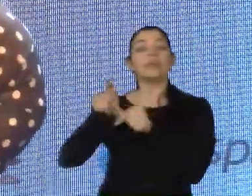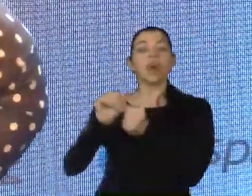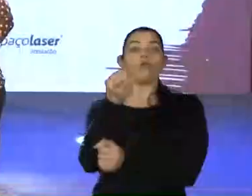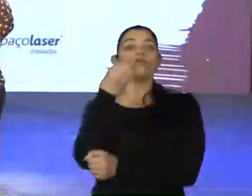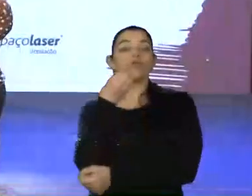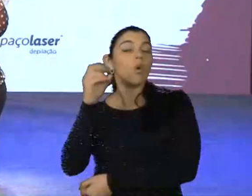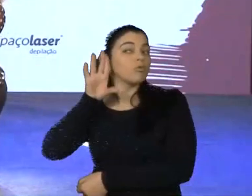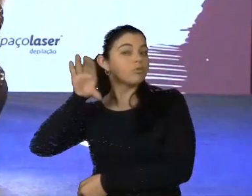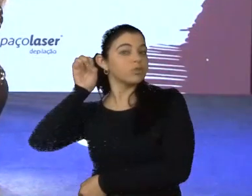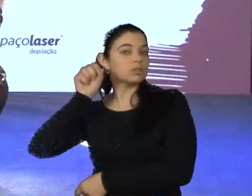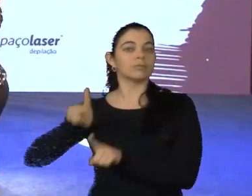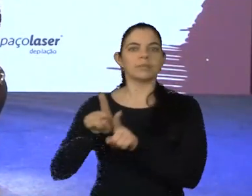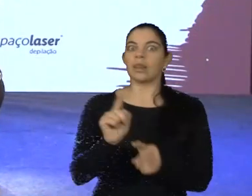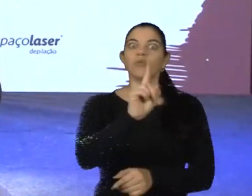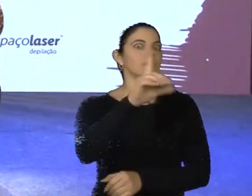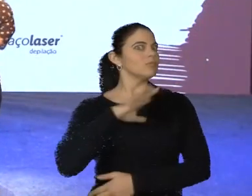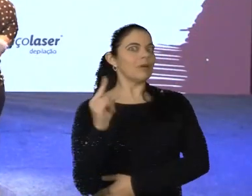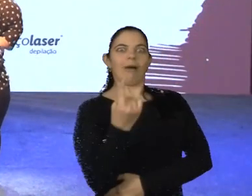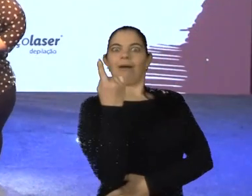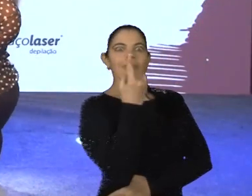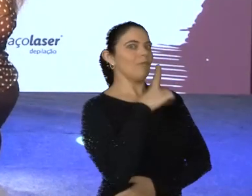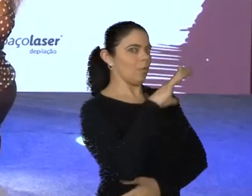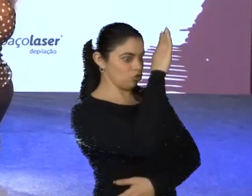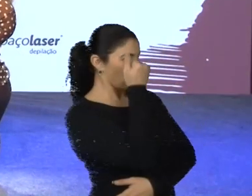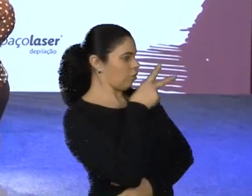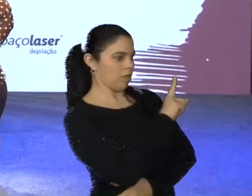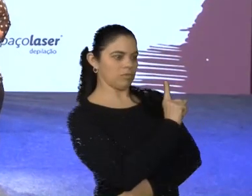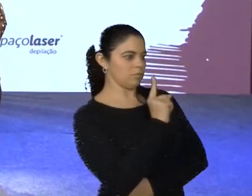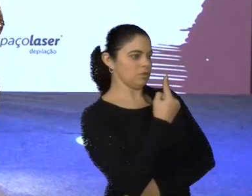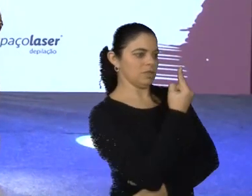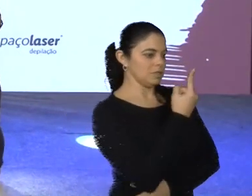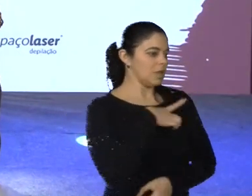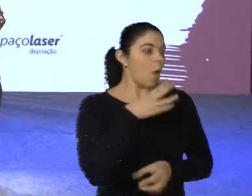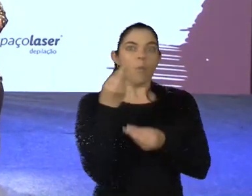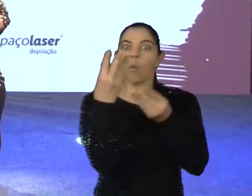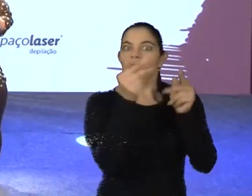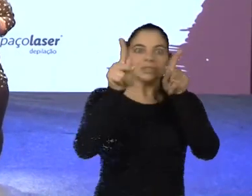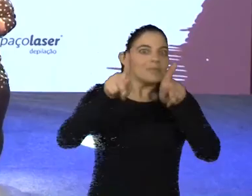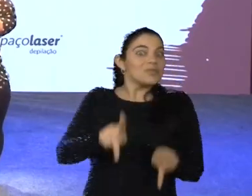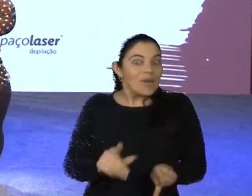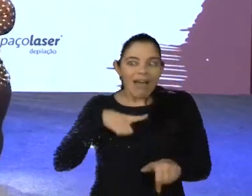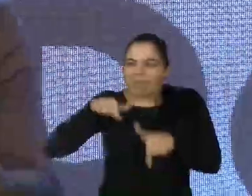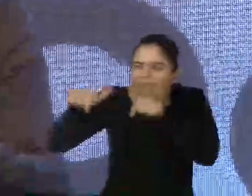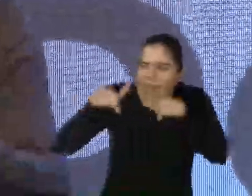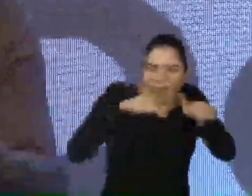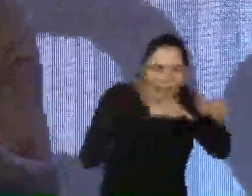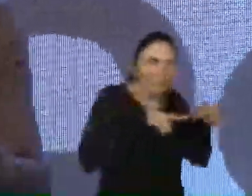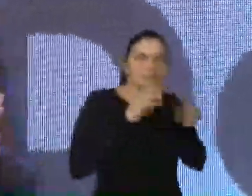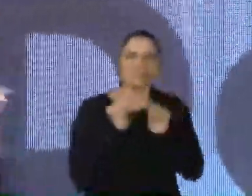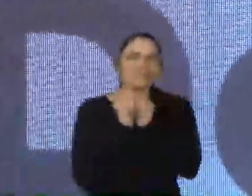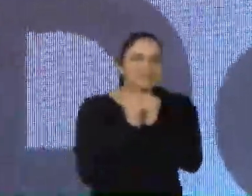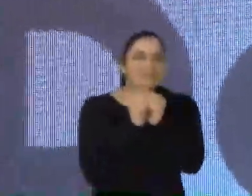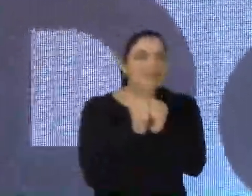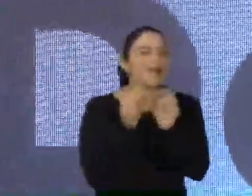Bom, a gente não está sozinho aqui, viu, Ju? A gente não está sozinho nesse estúdio. Tem muita gente trabalhando e fazendo a diferença aqui nos bastidores. Bom, mas eu